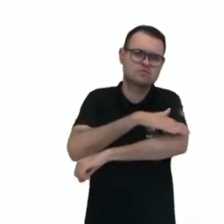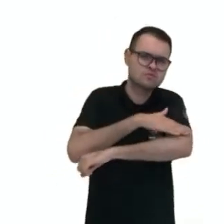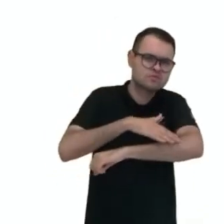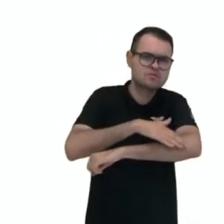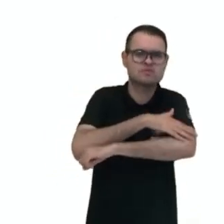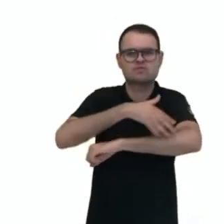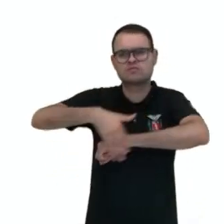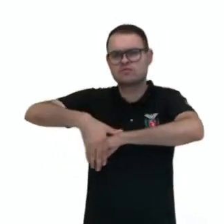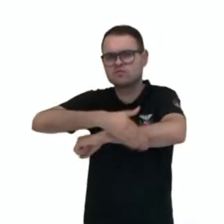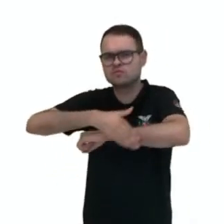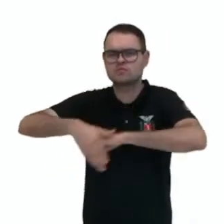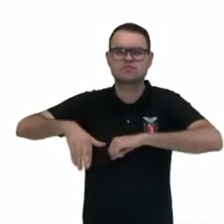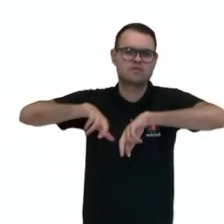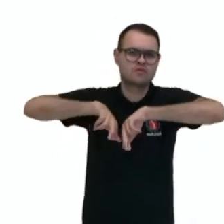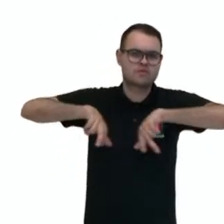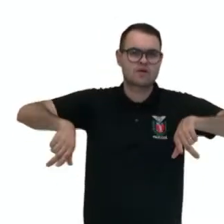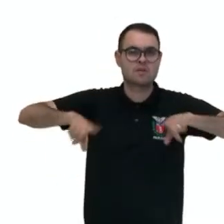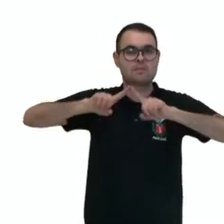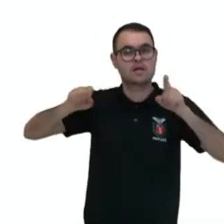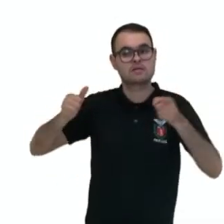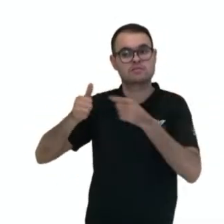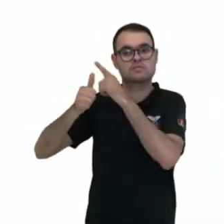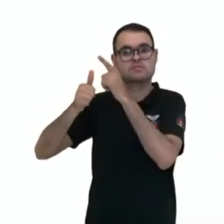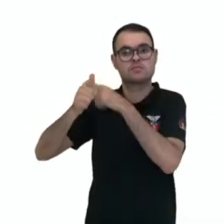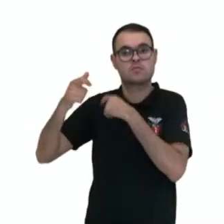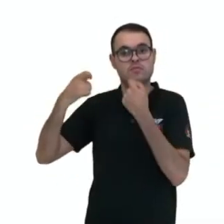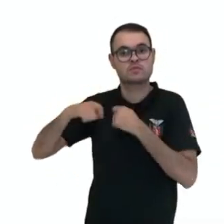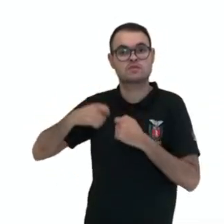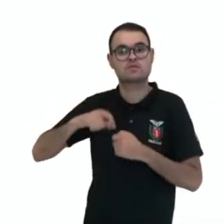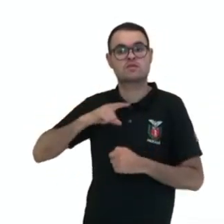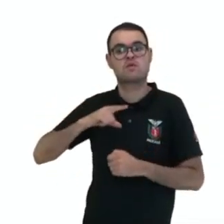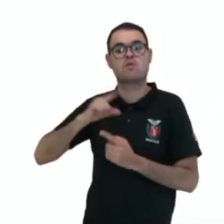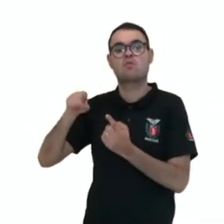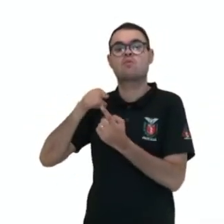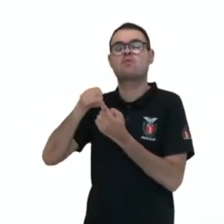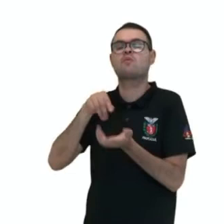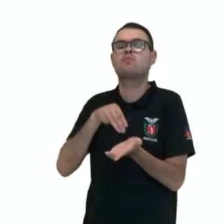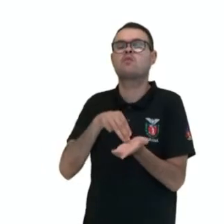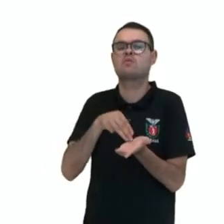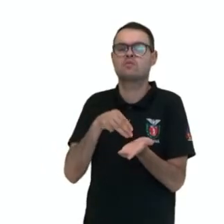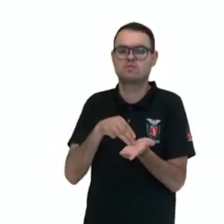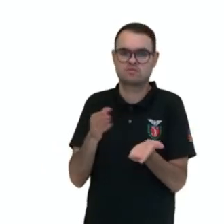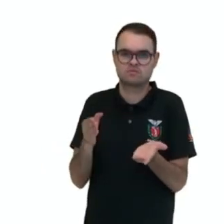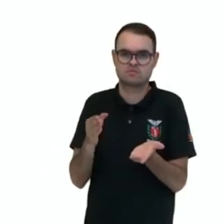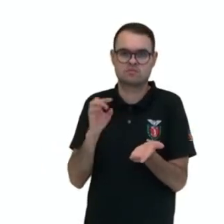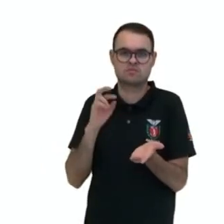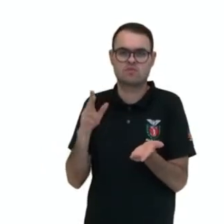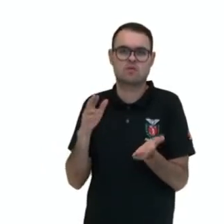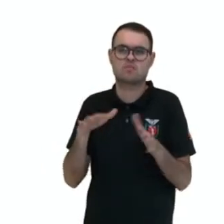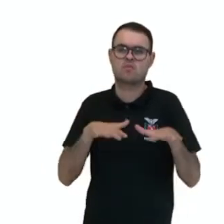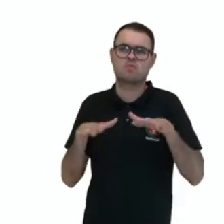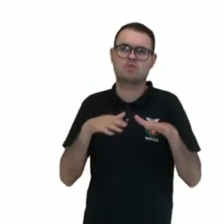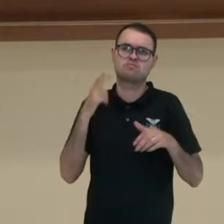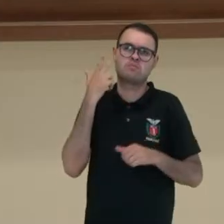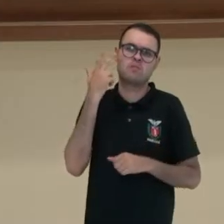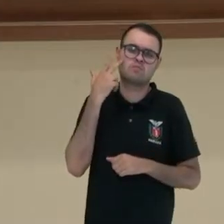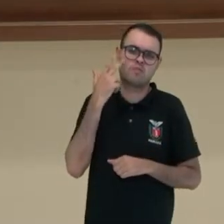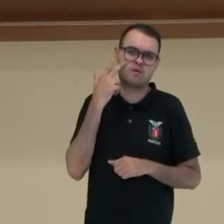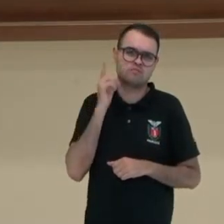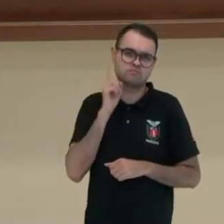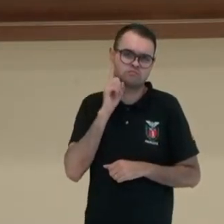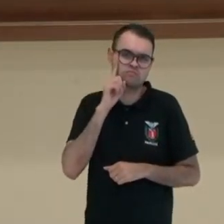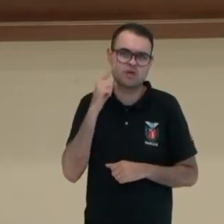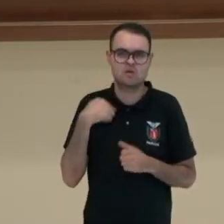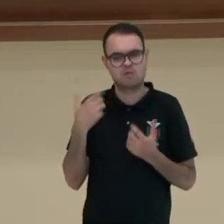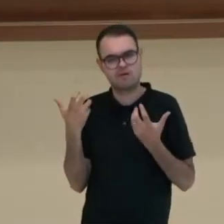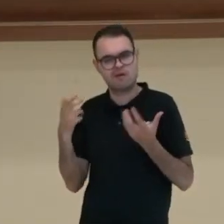Porém, é importante perceber que para dançar, primeiro precisamos ter a intenção de dançar. Para que não seja um movimento normal do cotidiano, né? Eu quero